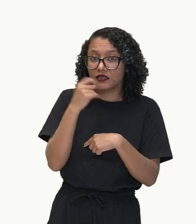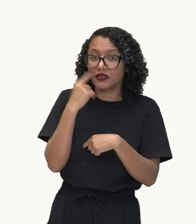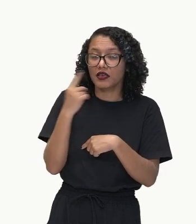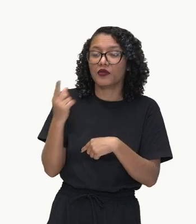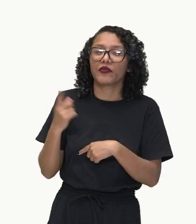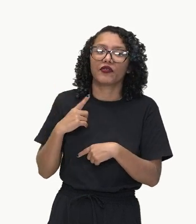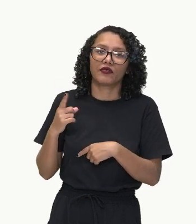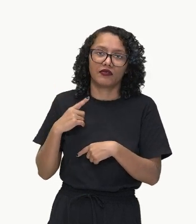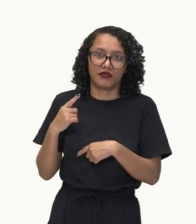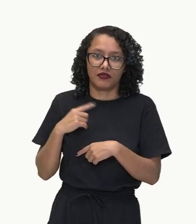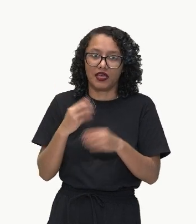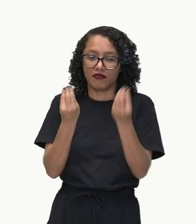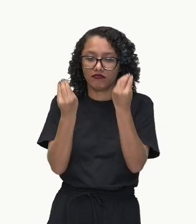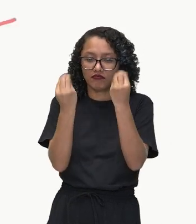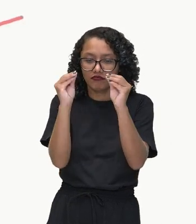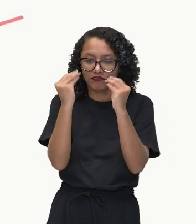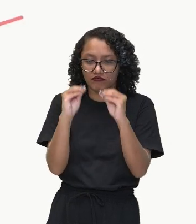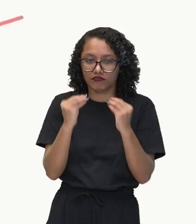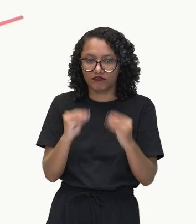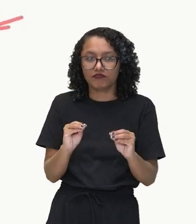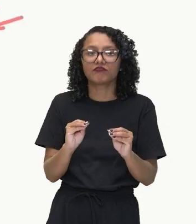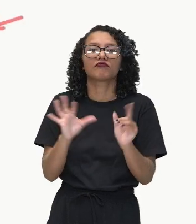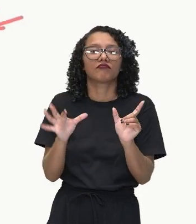nós já adicionamos, aqui,